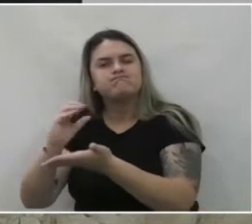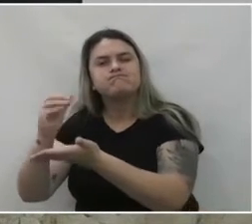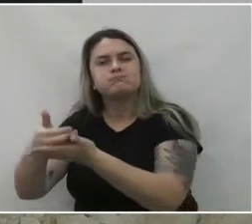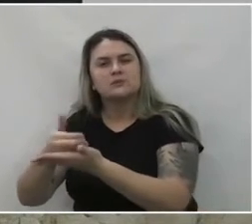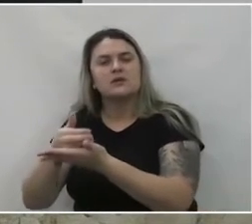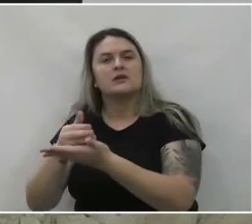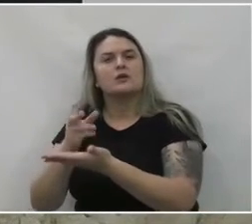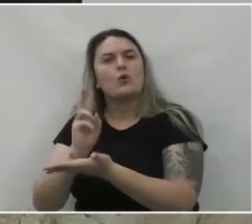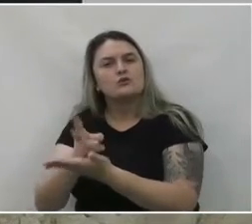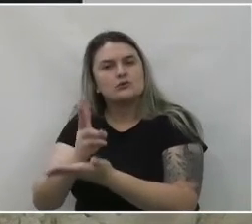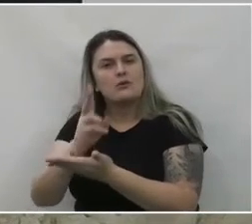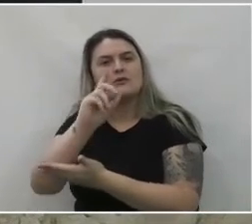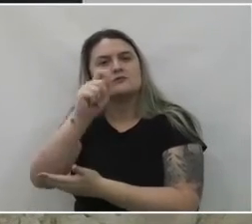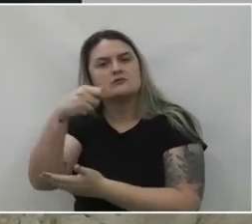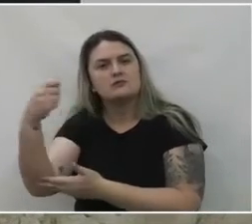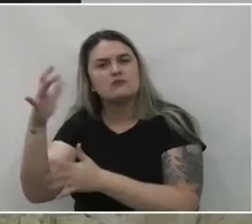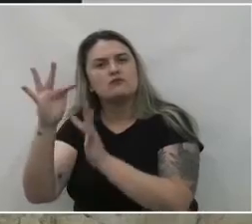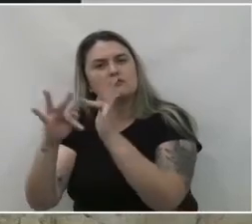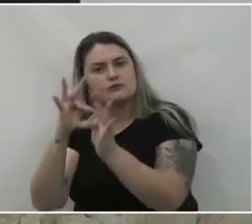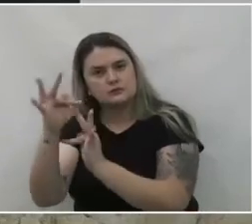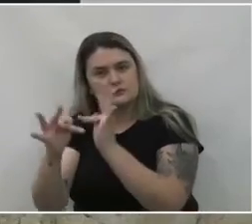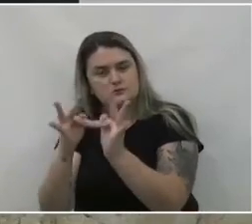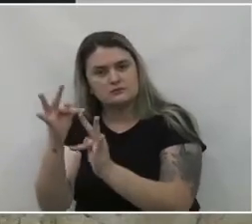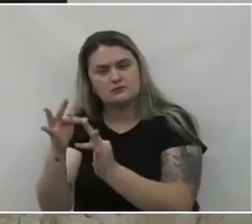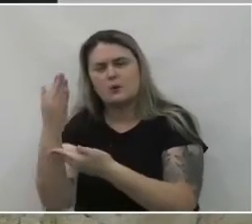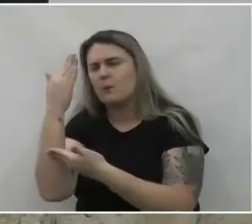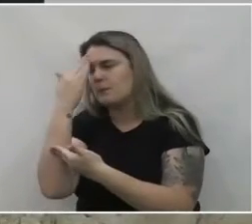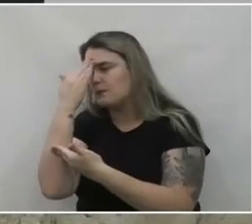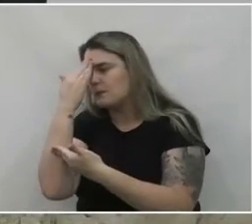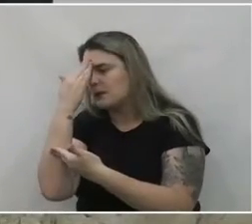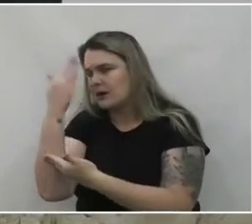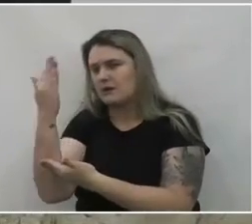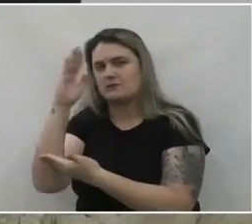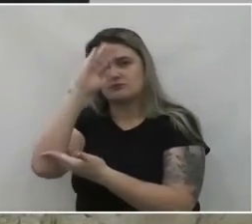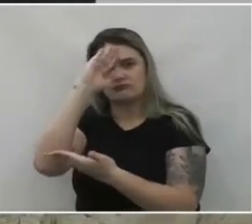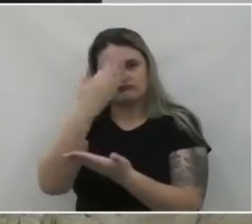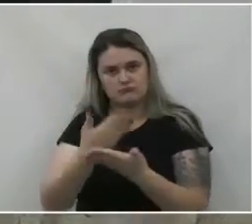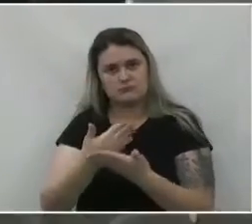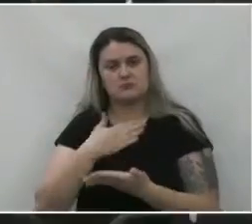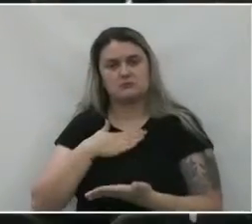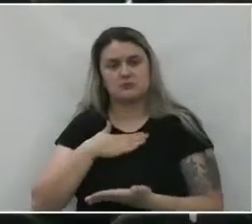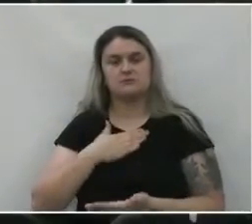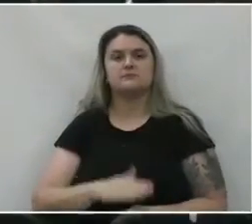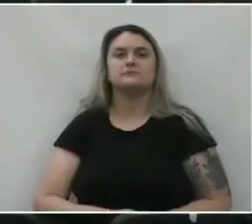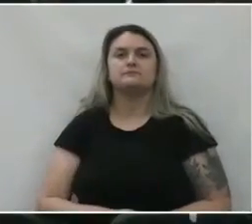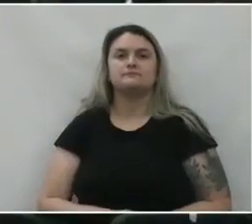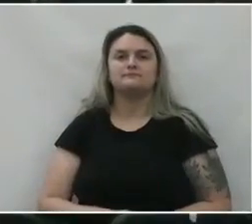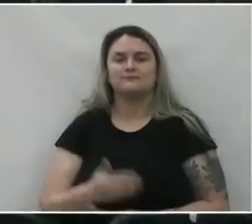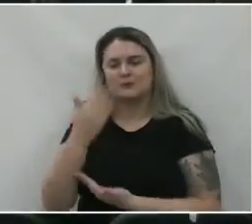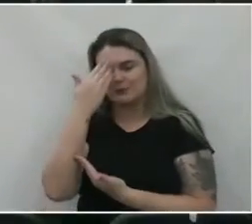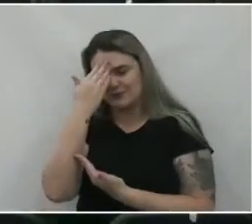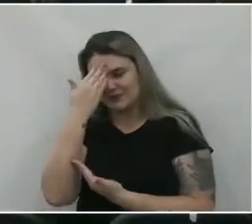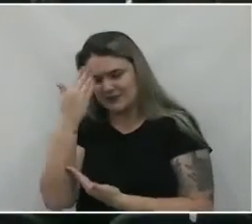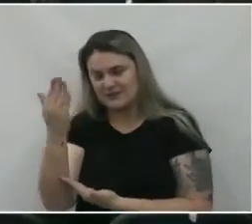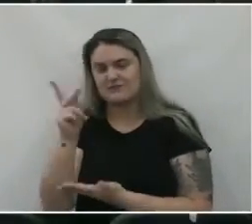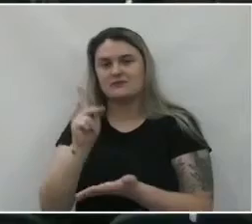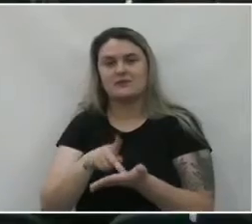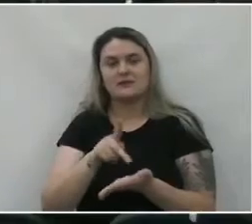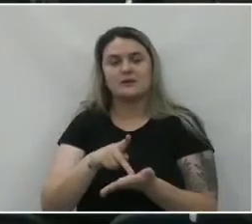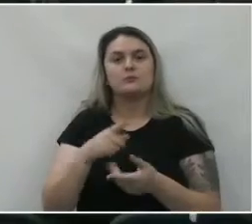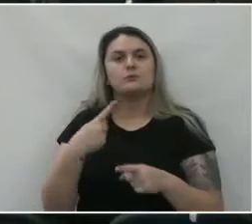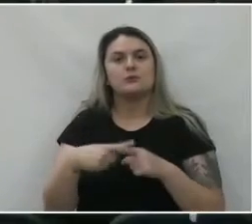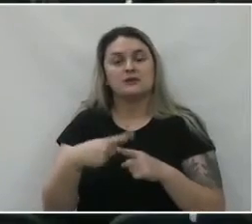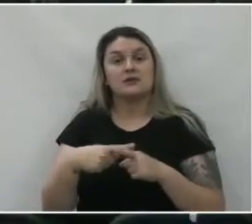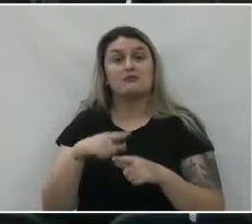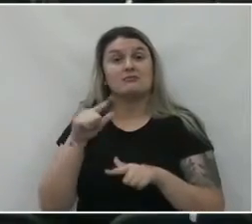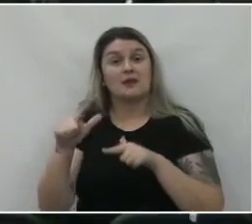manter a associação Alate. Muito obrigado pela confiança. Sou grata, realmente, porque